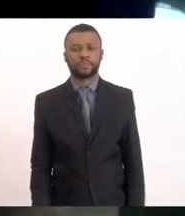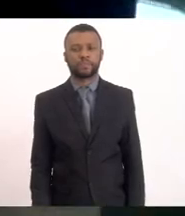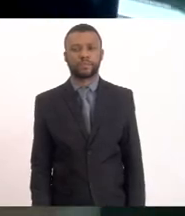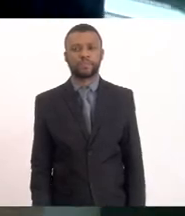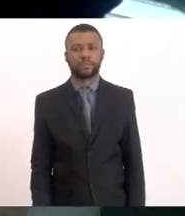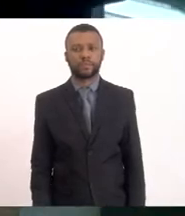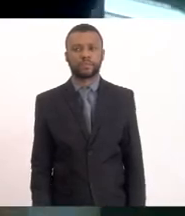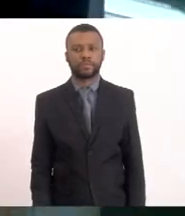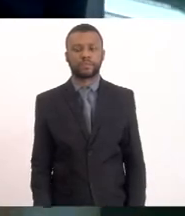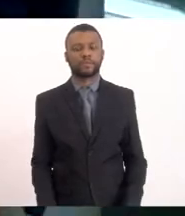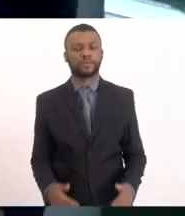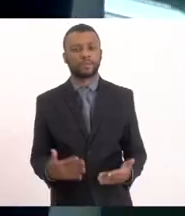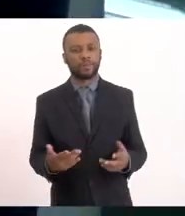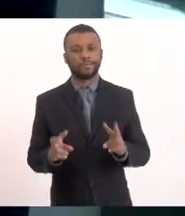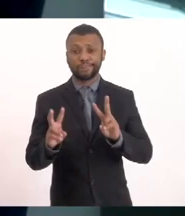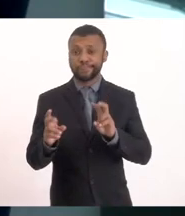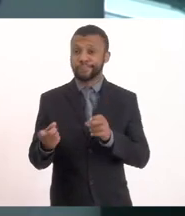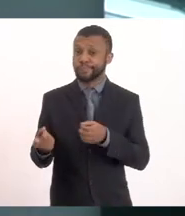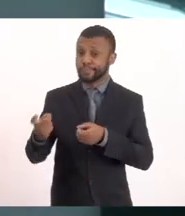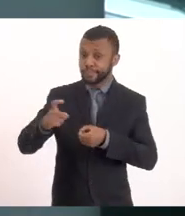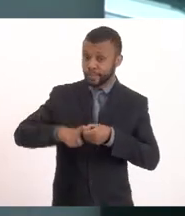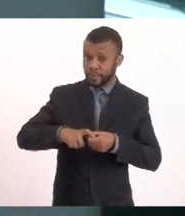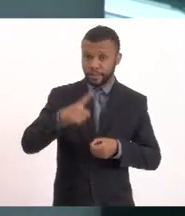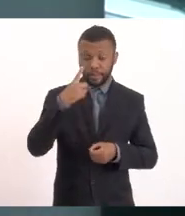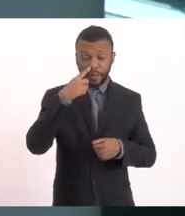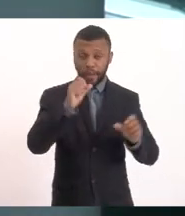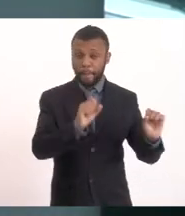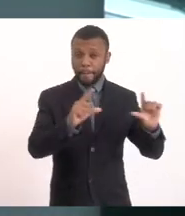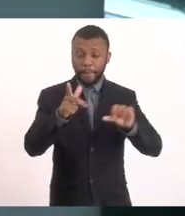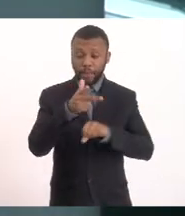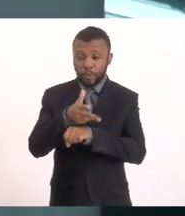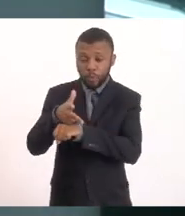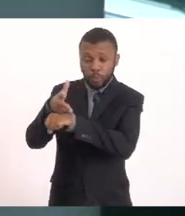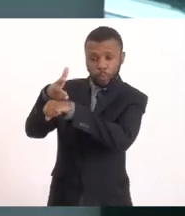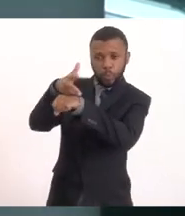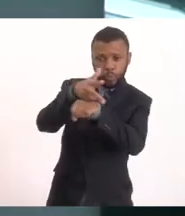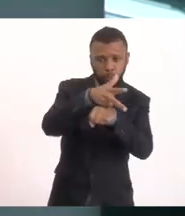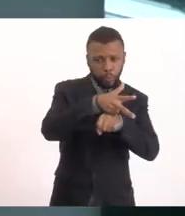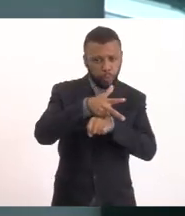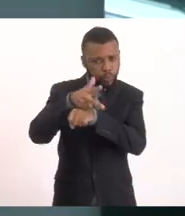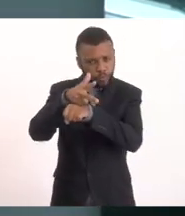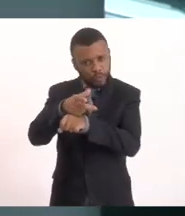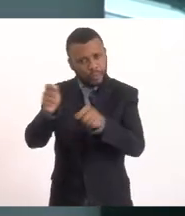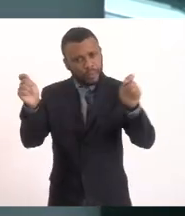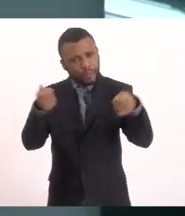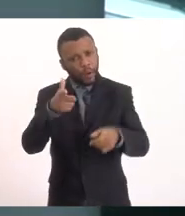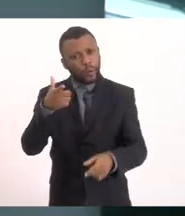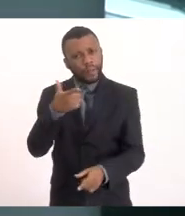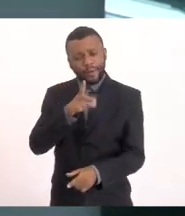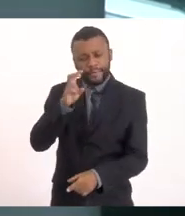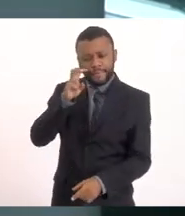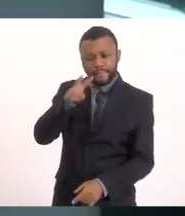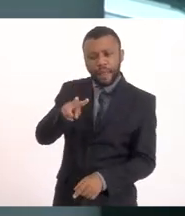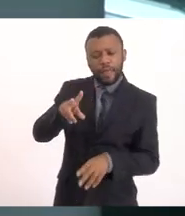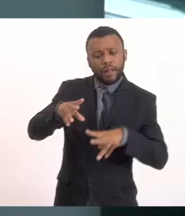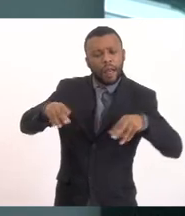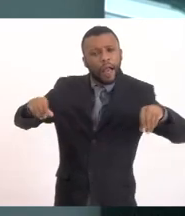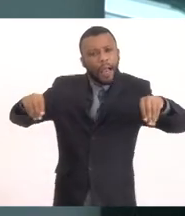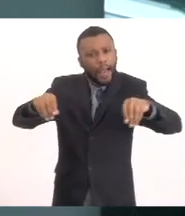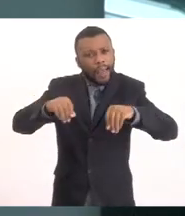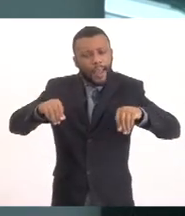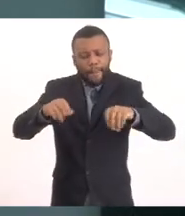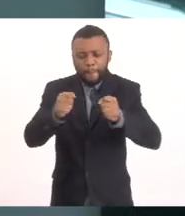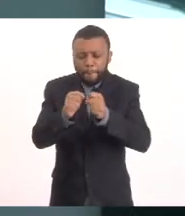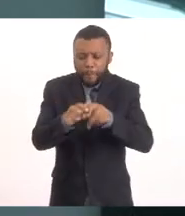Então retomando aqui Essa aqui é uma imagem aérea Que vocês conseguem ver bastante Depósito de material Proveniente do movimento de marés Que